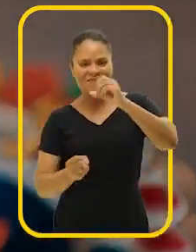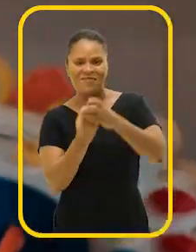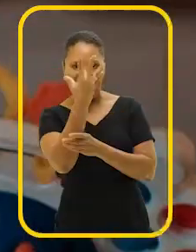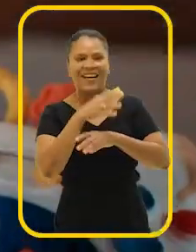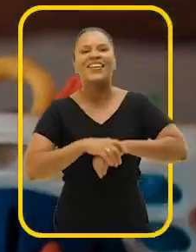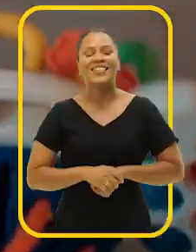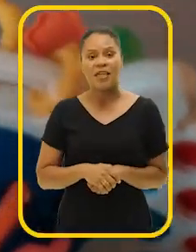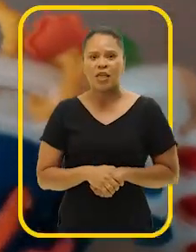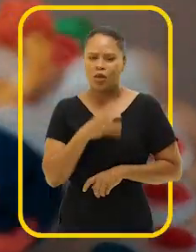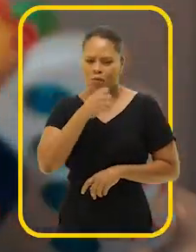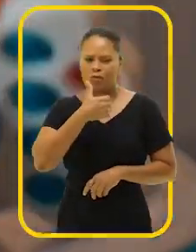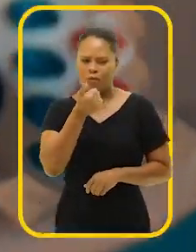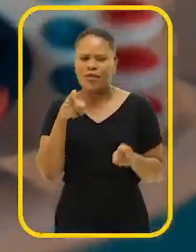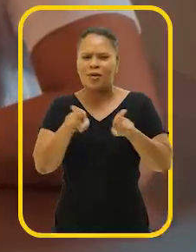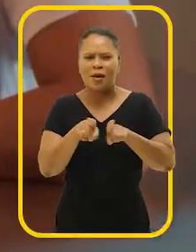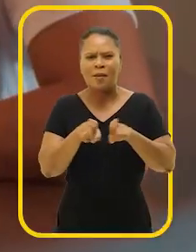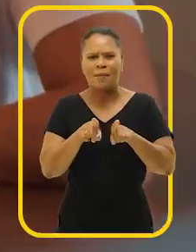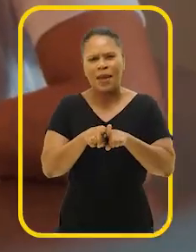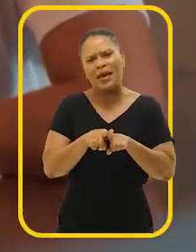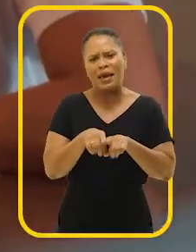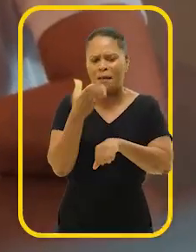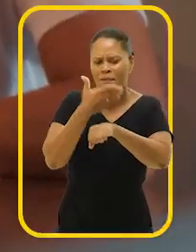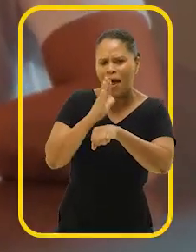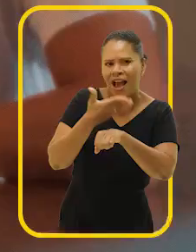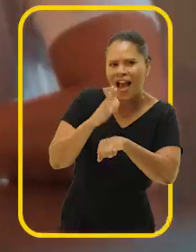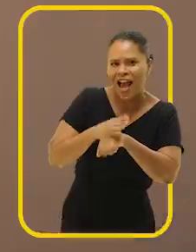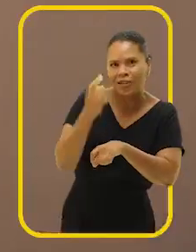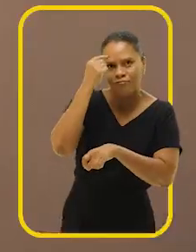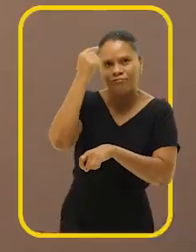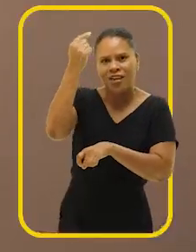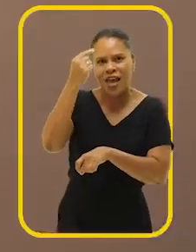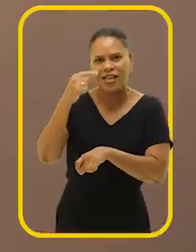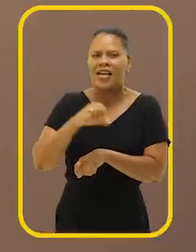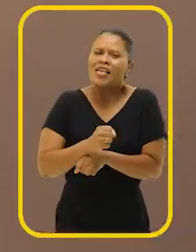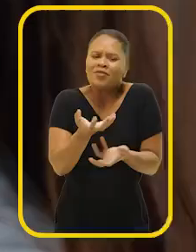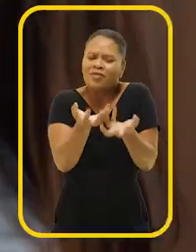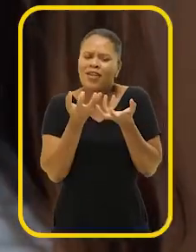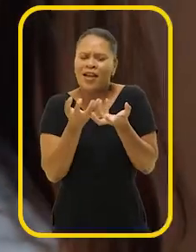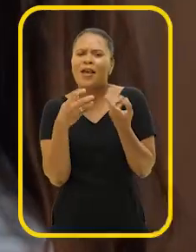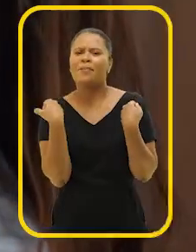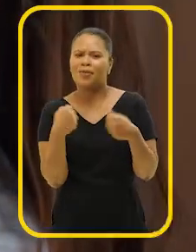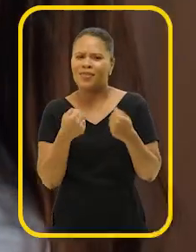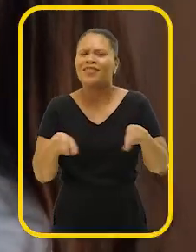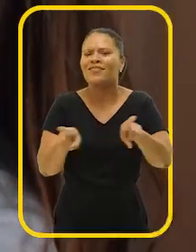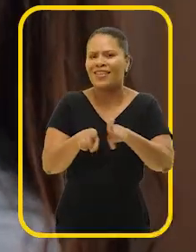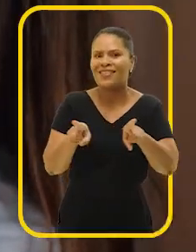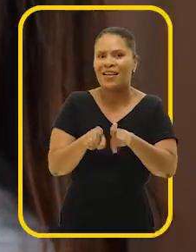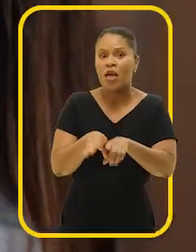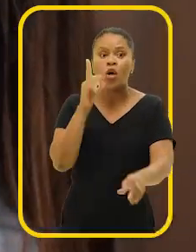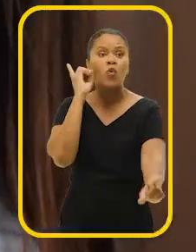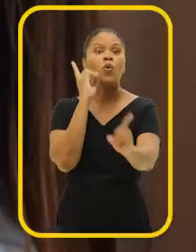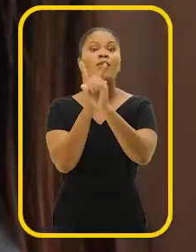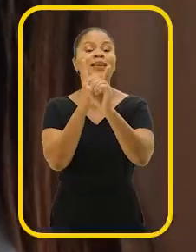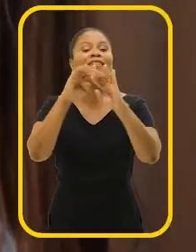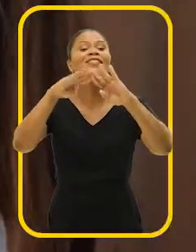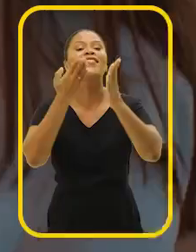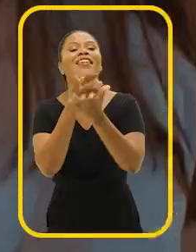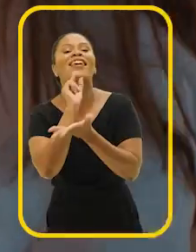é ser muito prático e criativo, né? Nas soluções, que é o que o gestor público precisa. Quem tu vai encontrar na escola? Quem é?